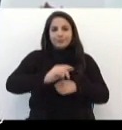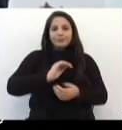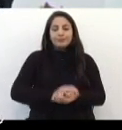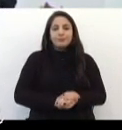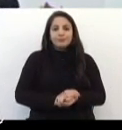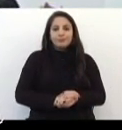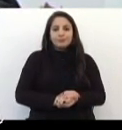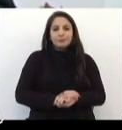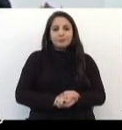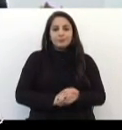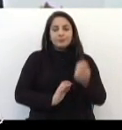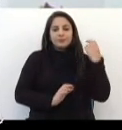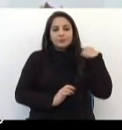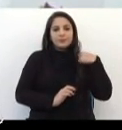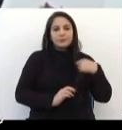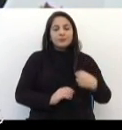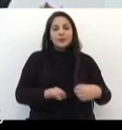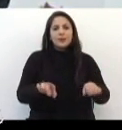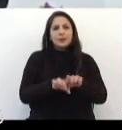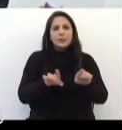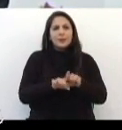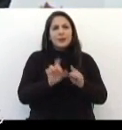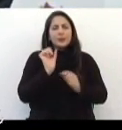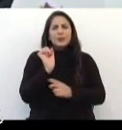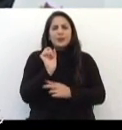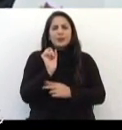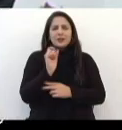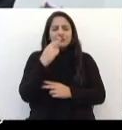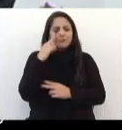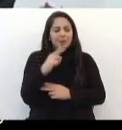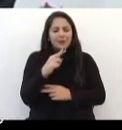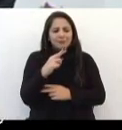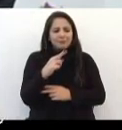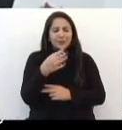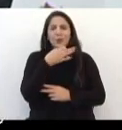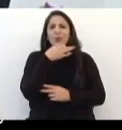uma morte Ao que tudo indica Estúpida